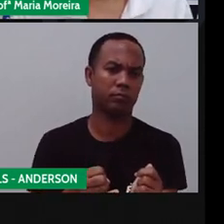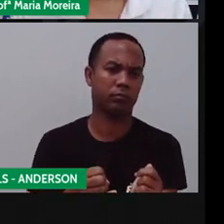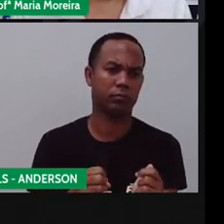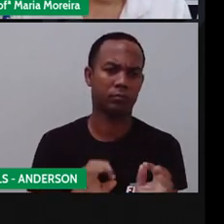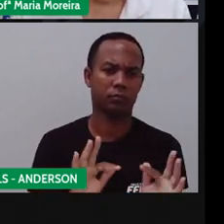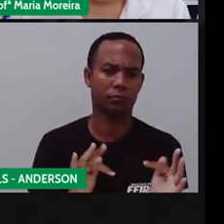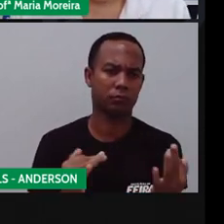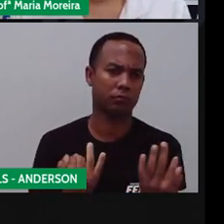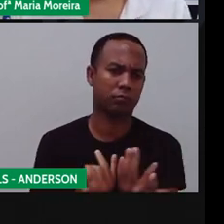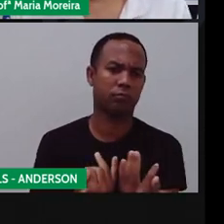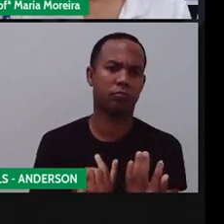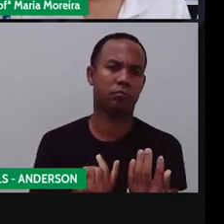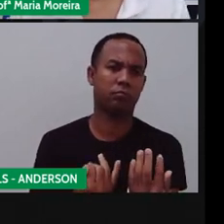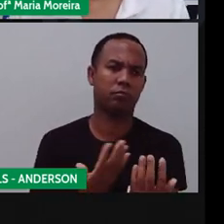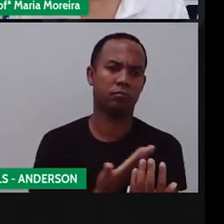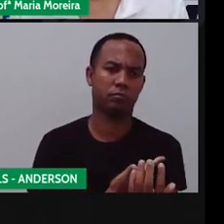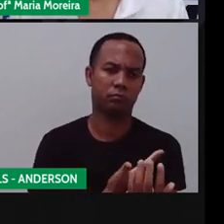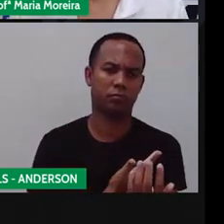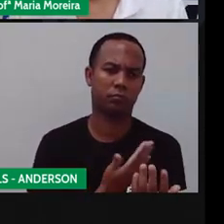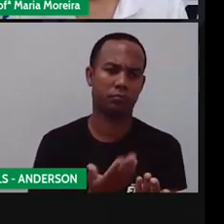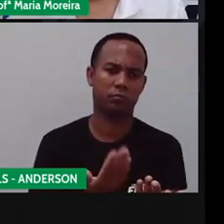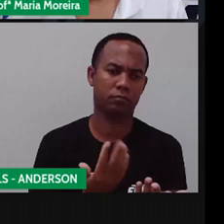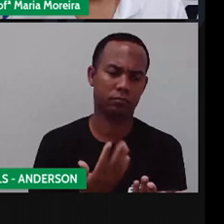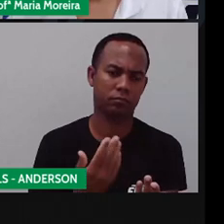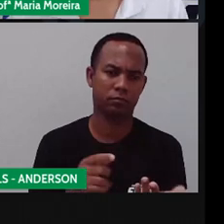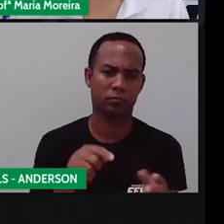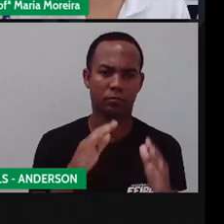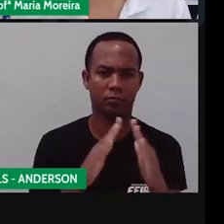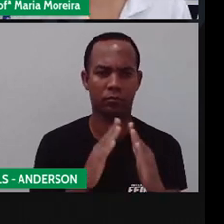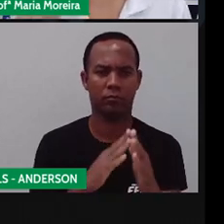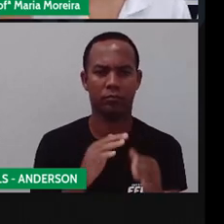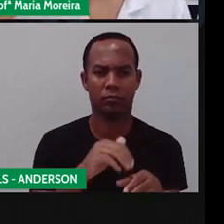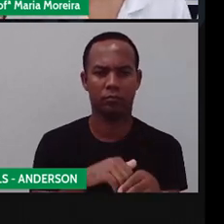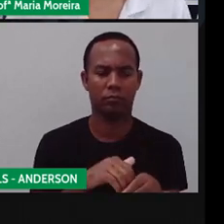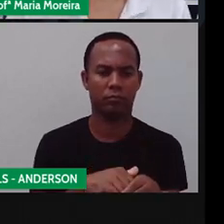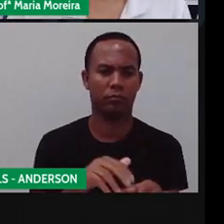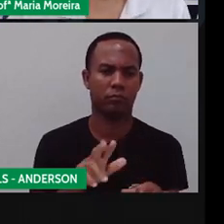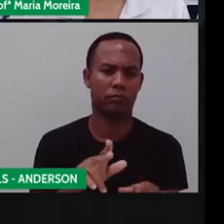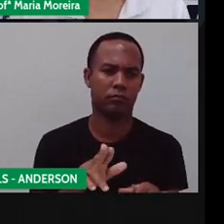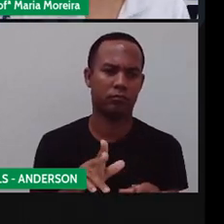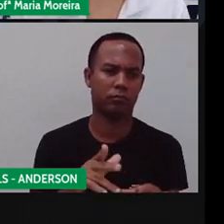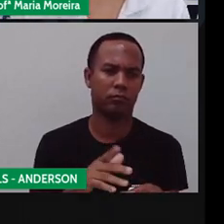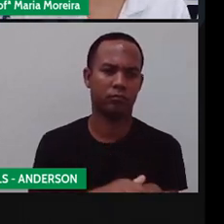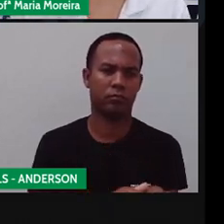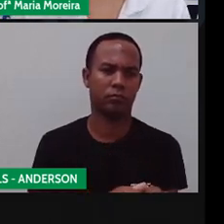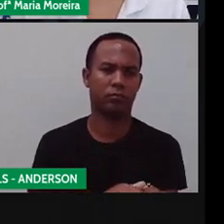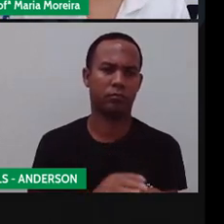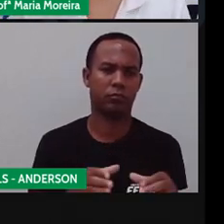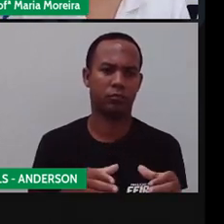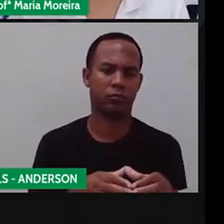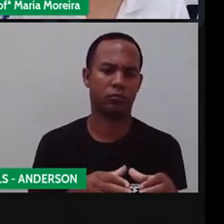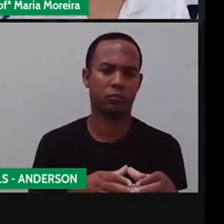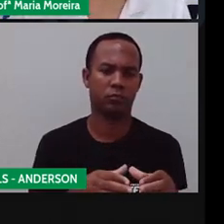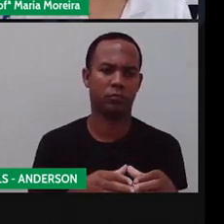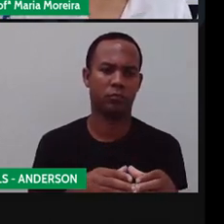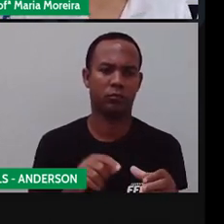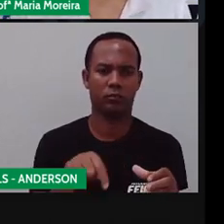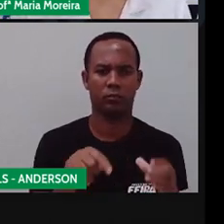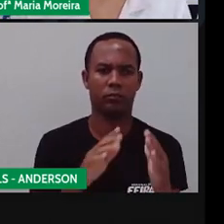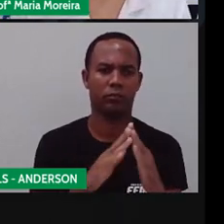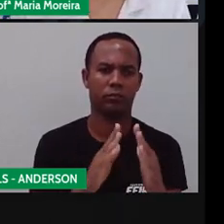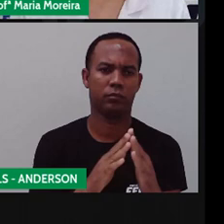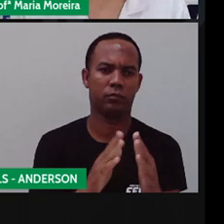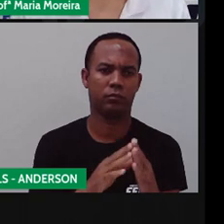e brincar, na verdade, com um irmão, brincar com o seu responsável. Utilizando